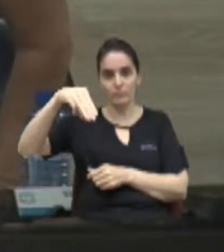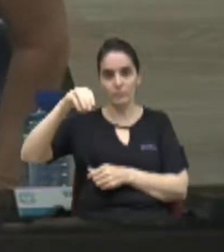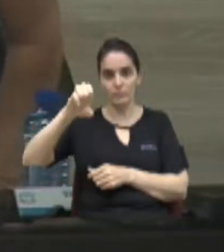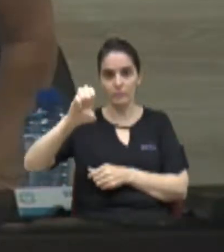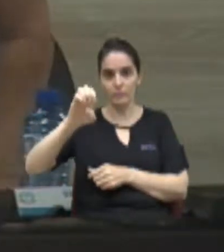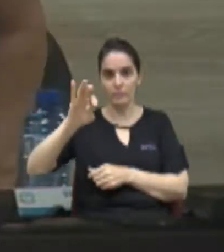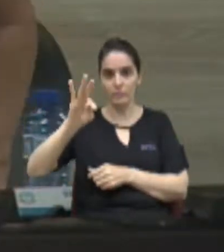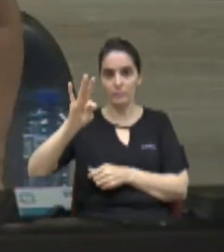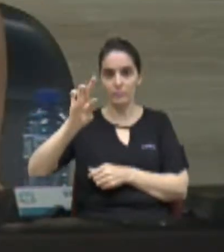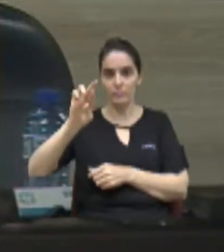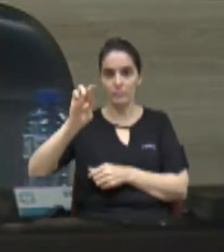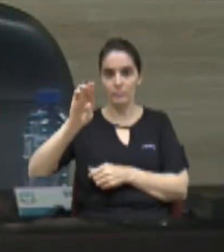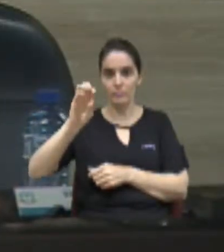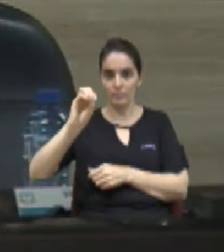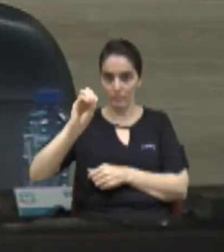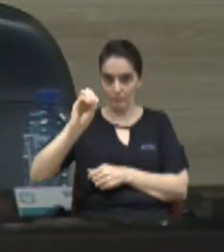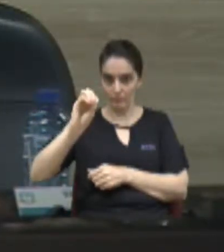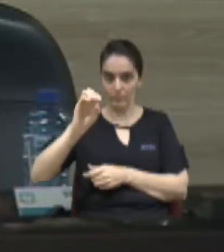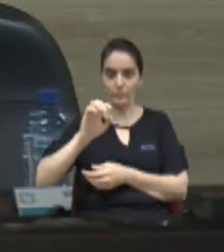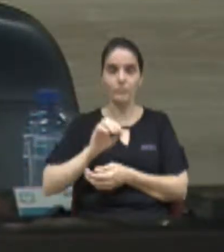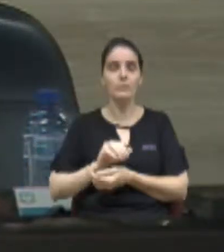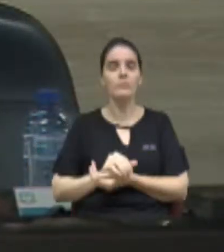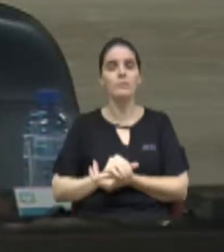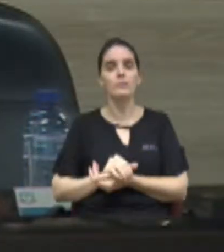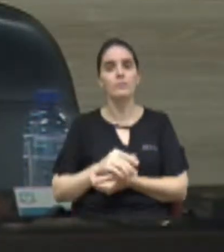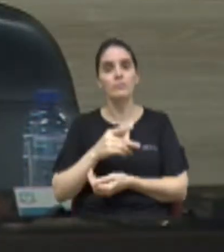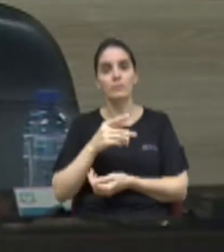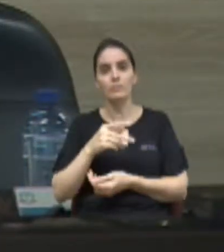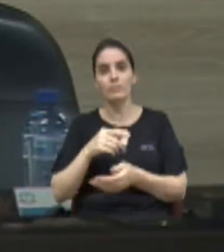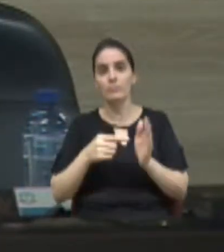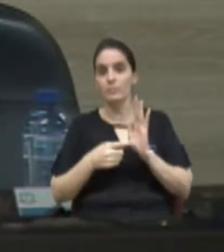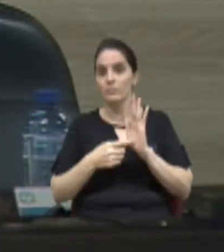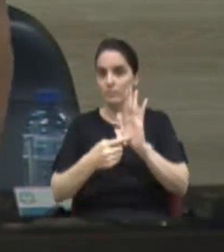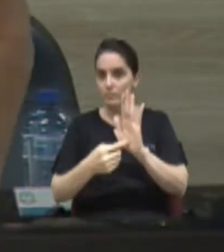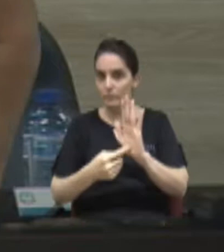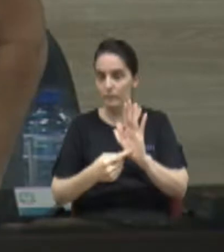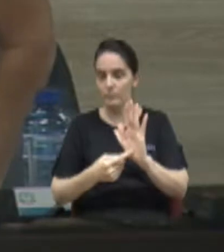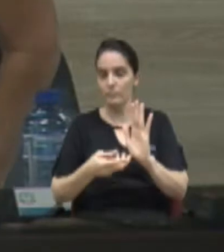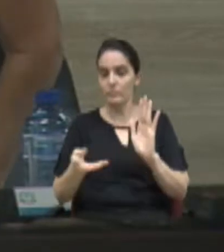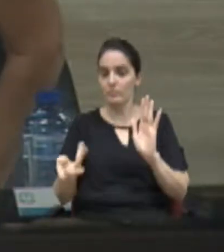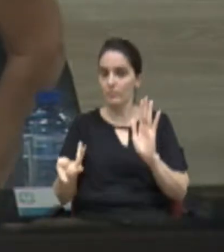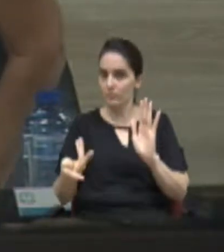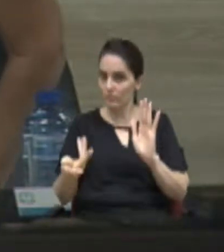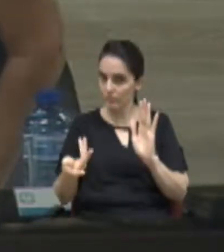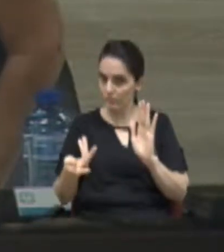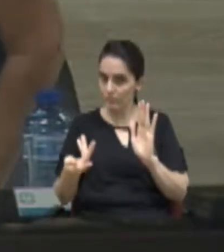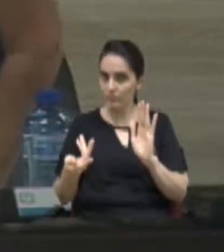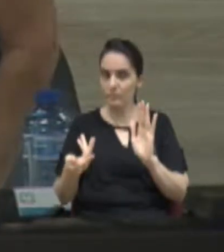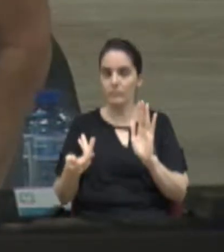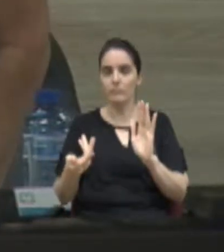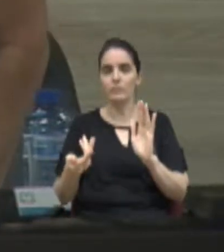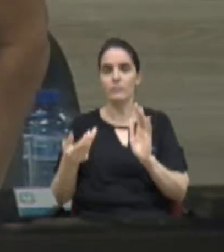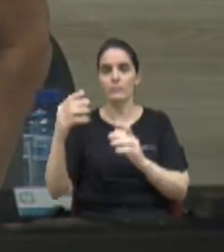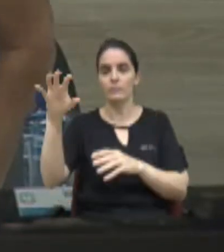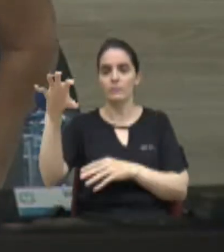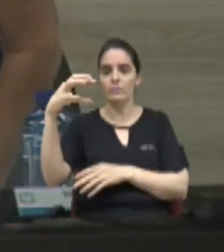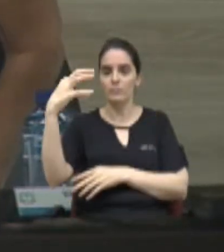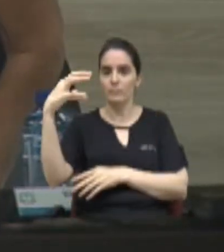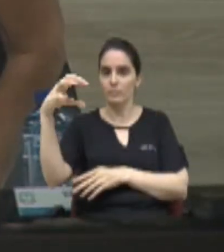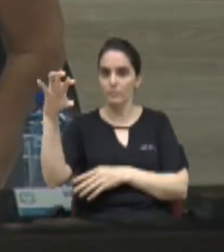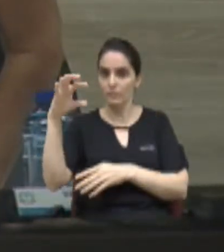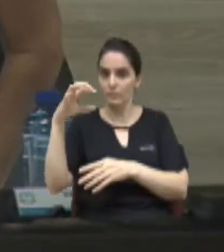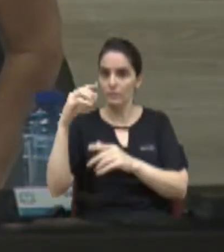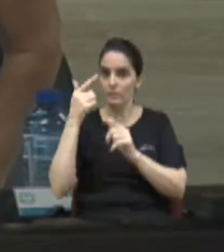a sua colocação quanto à velocidade, quanto à aferição do radar. O que